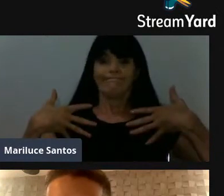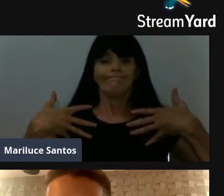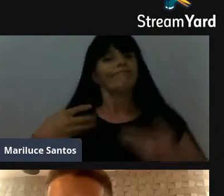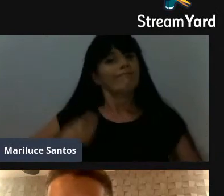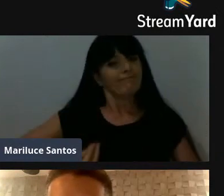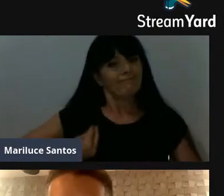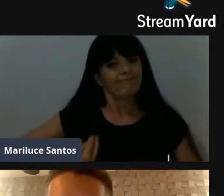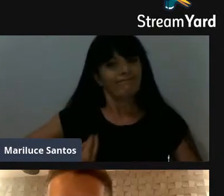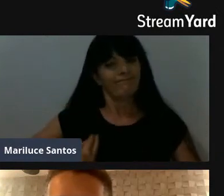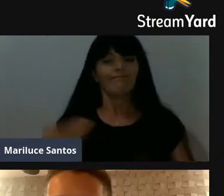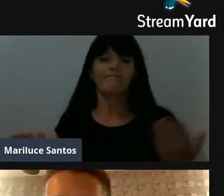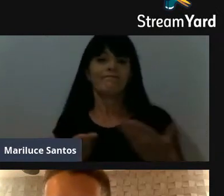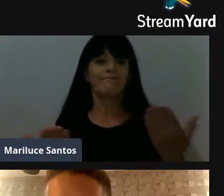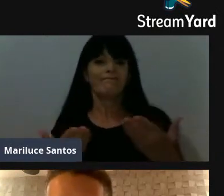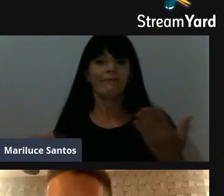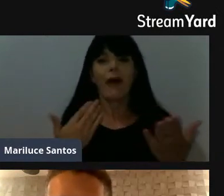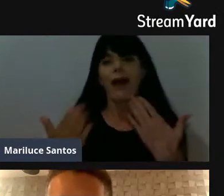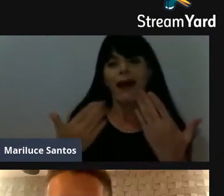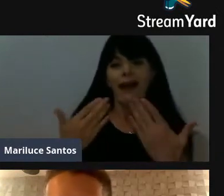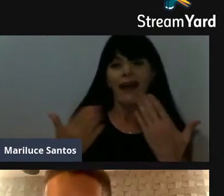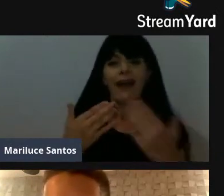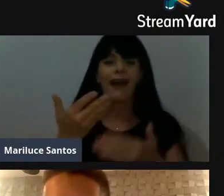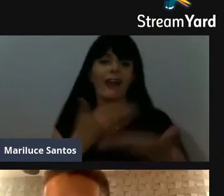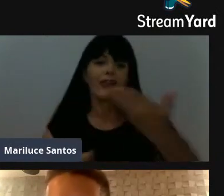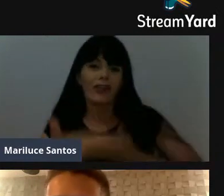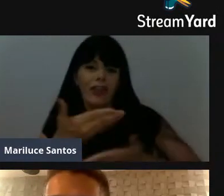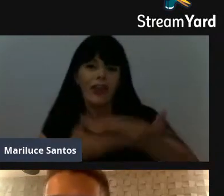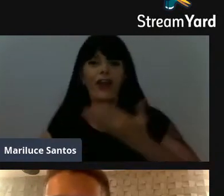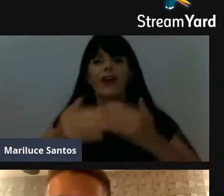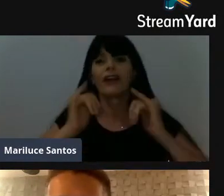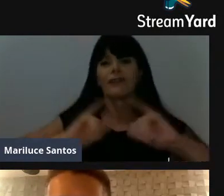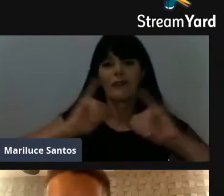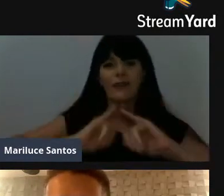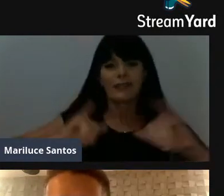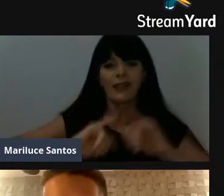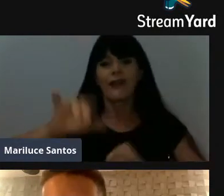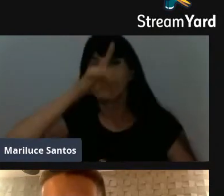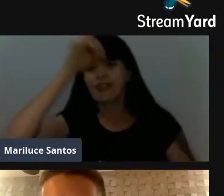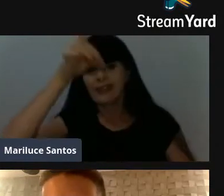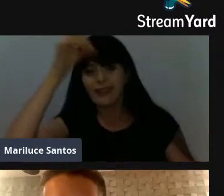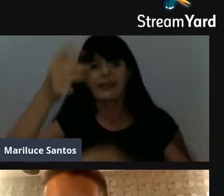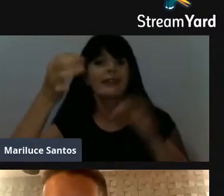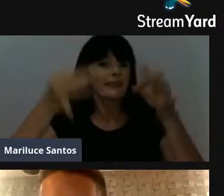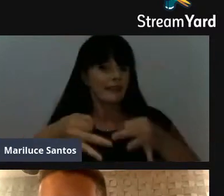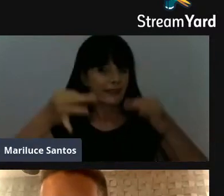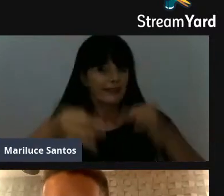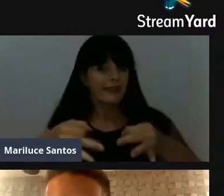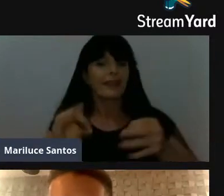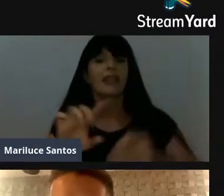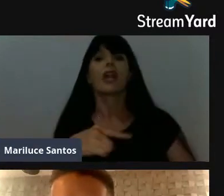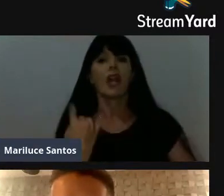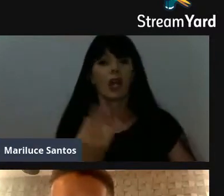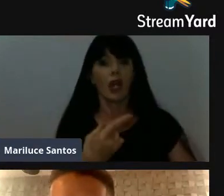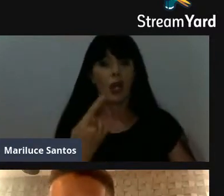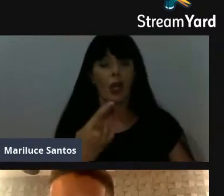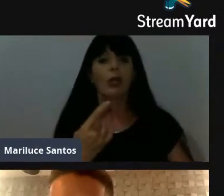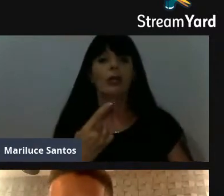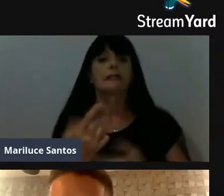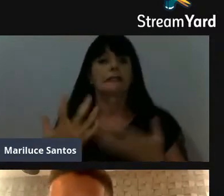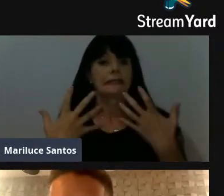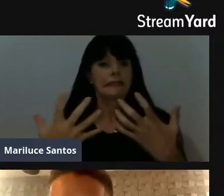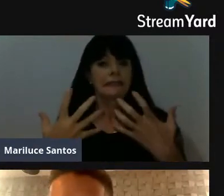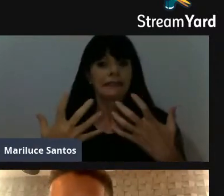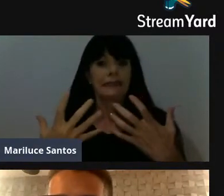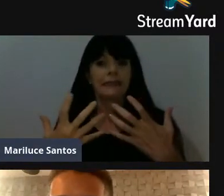de poder participar deste bate-papo, dessa troca mesmo de ideias, de informações, que, com certeza, esperamos